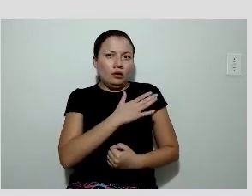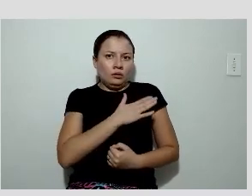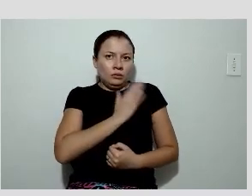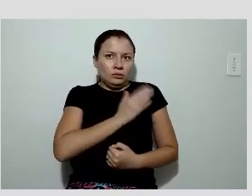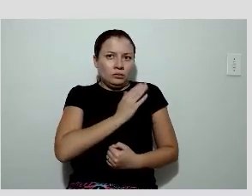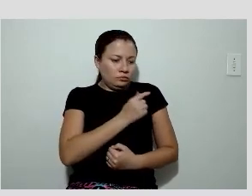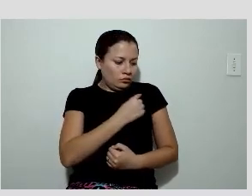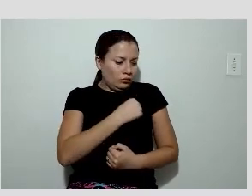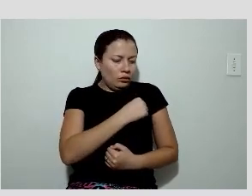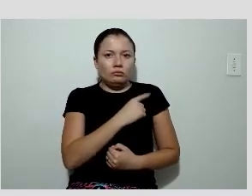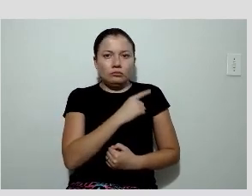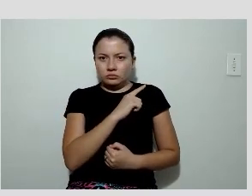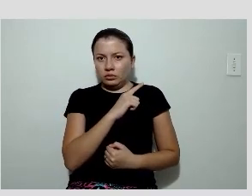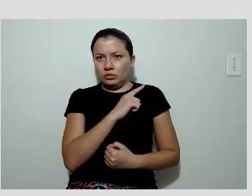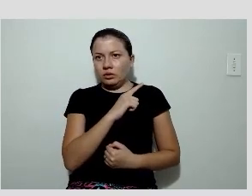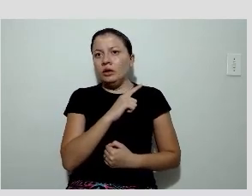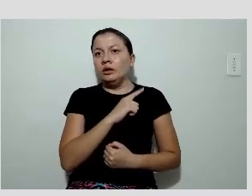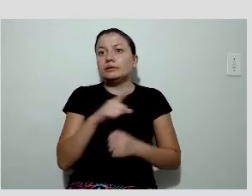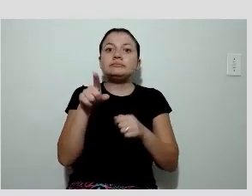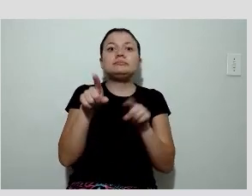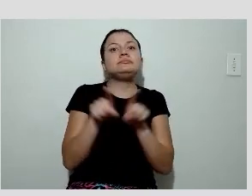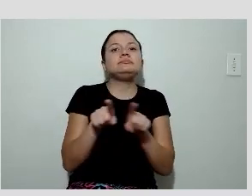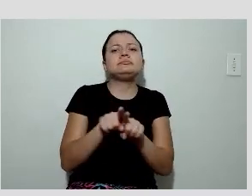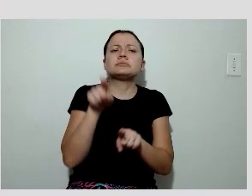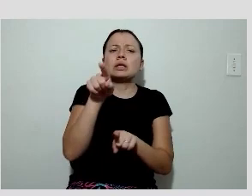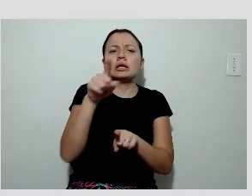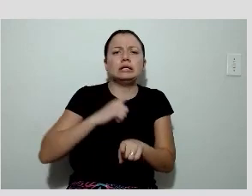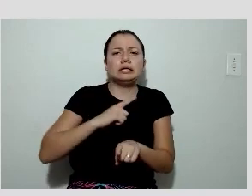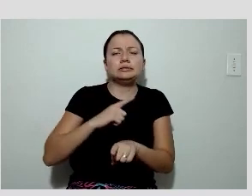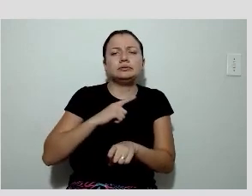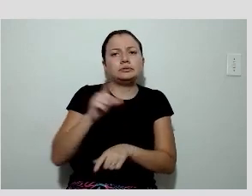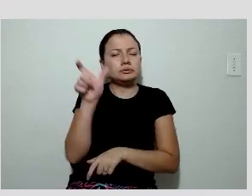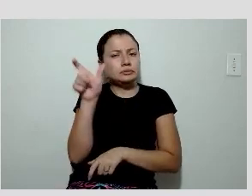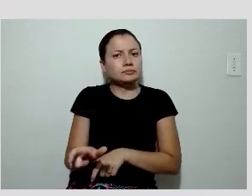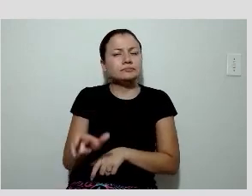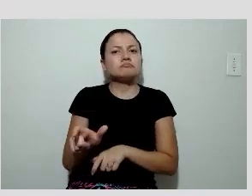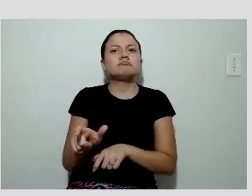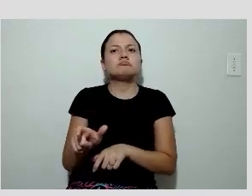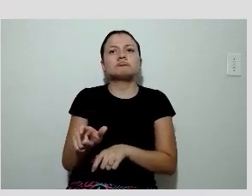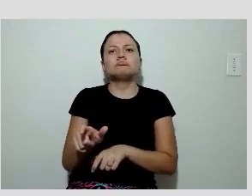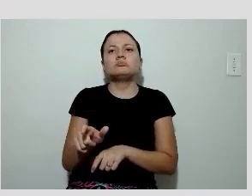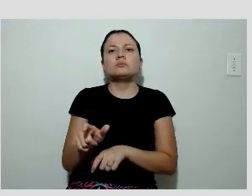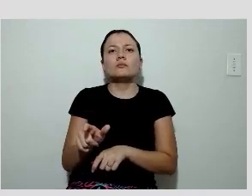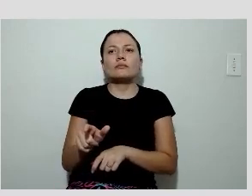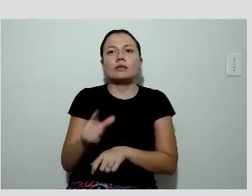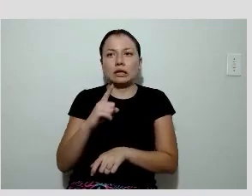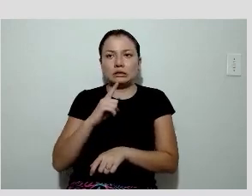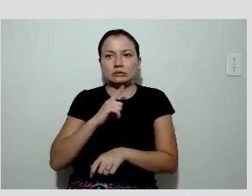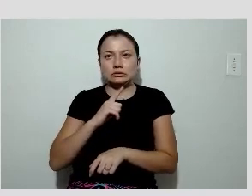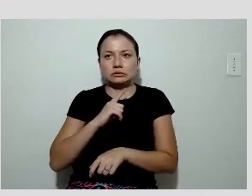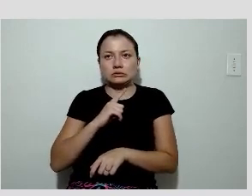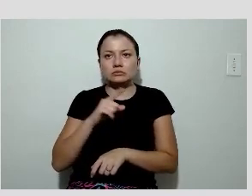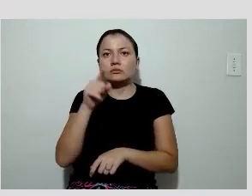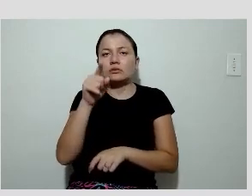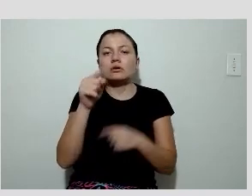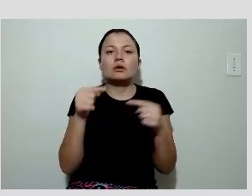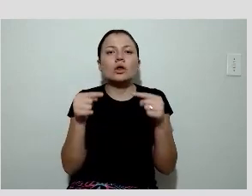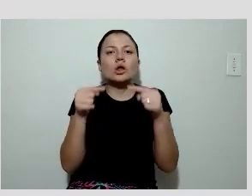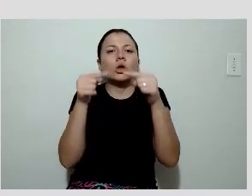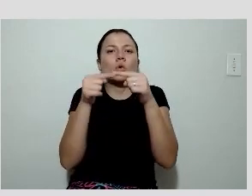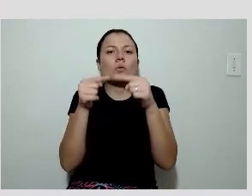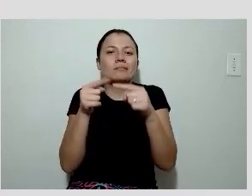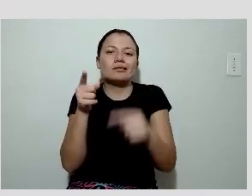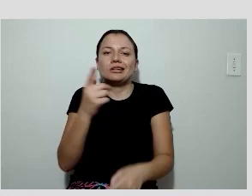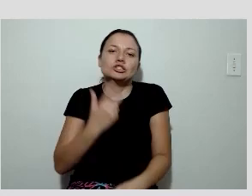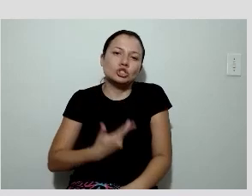A função dele era preservada, ele tinha um movimento septal anômalo, que é relacionado ao procedimento